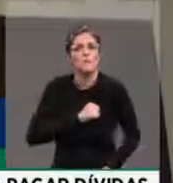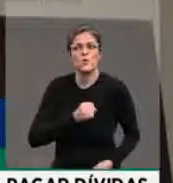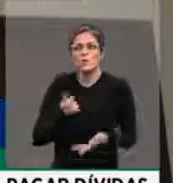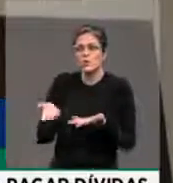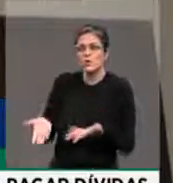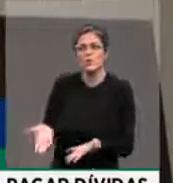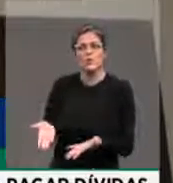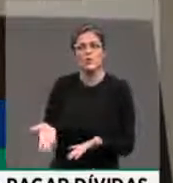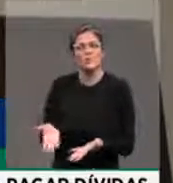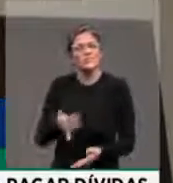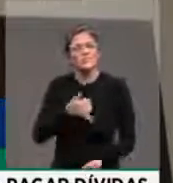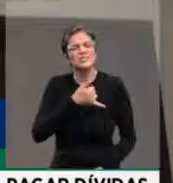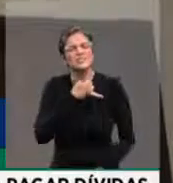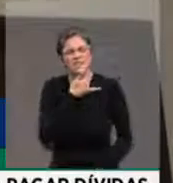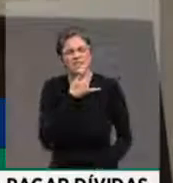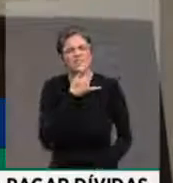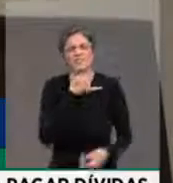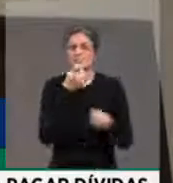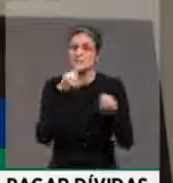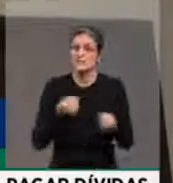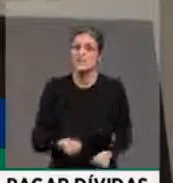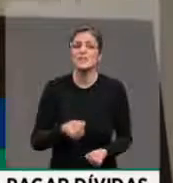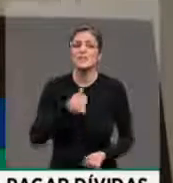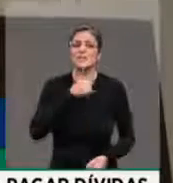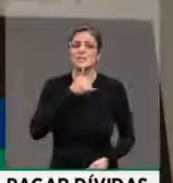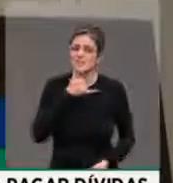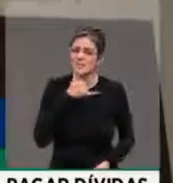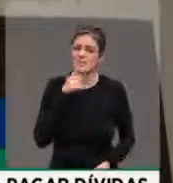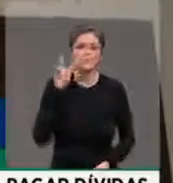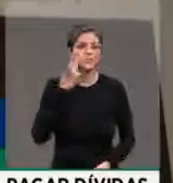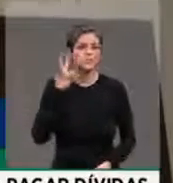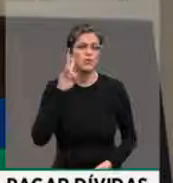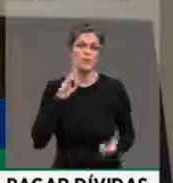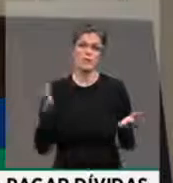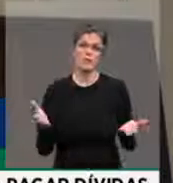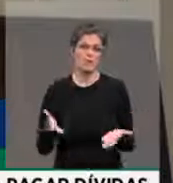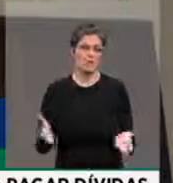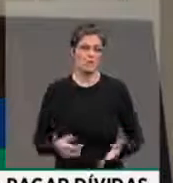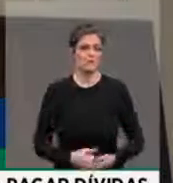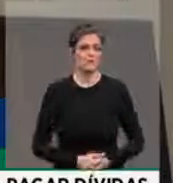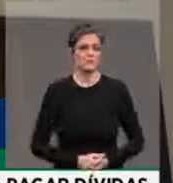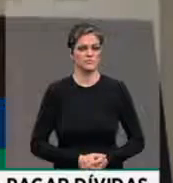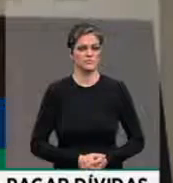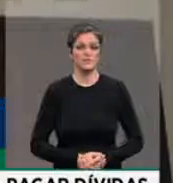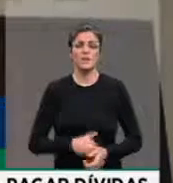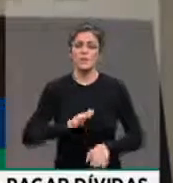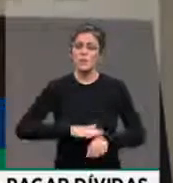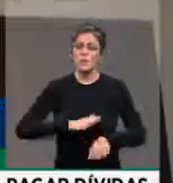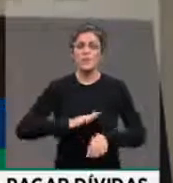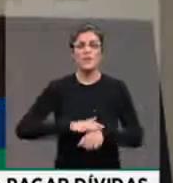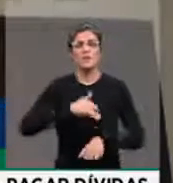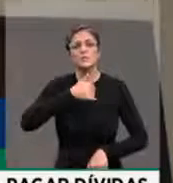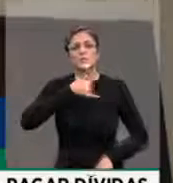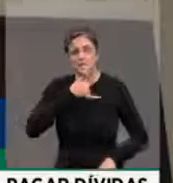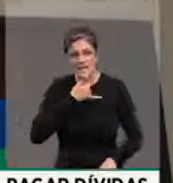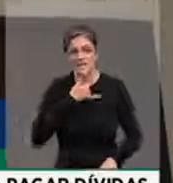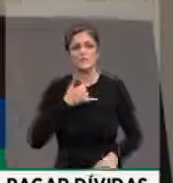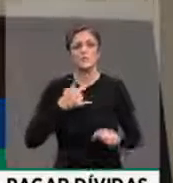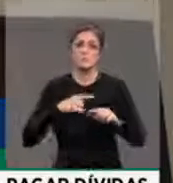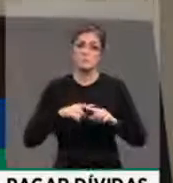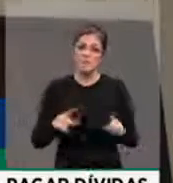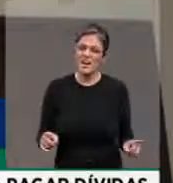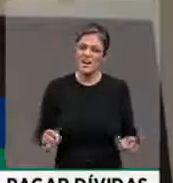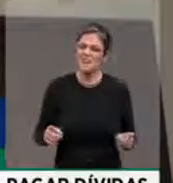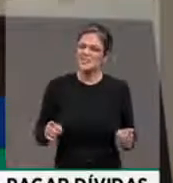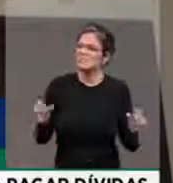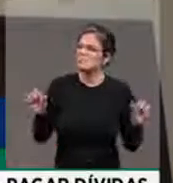Isso é muito triste, é um momento muito triste da história. E, lamentavelmente, nesse momento triste, temos um presidente muito